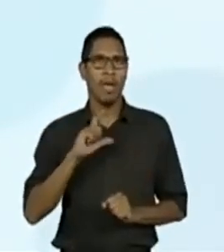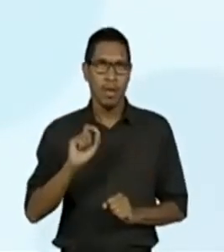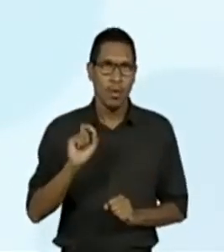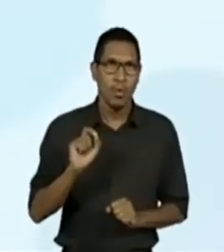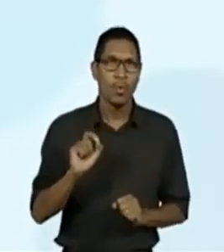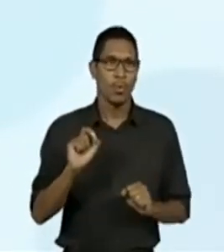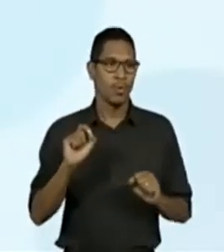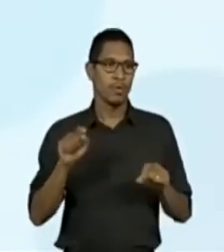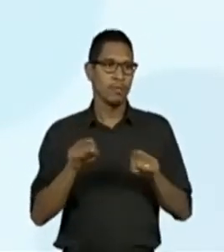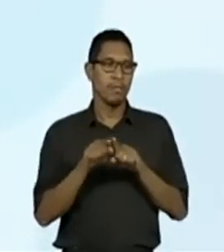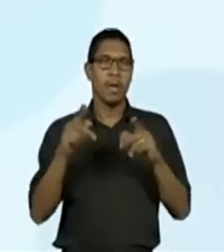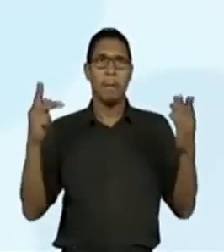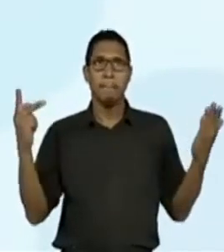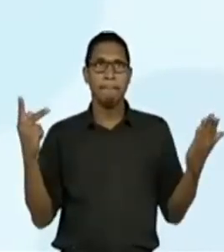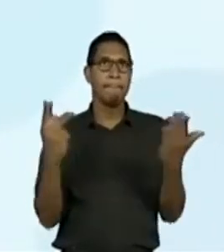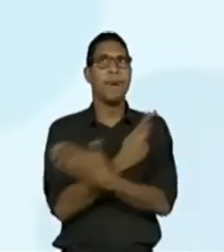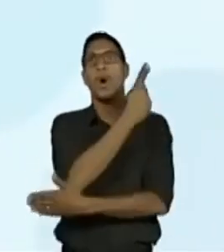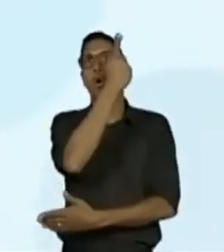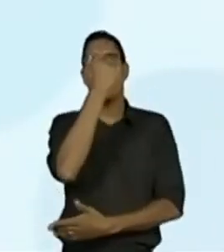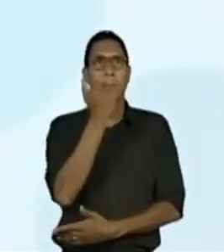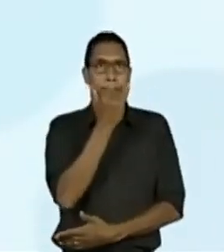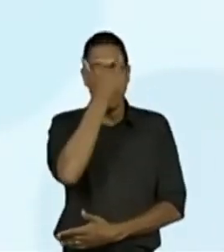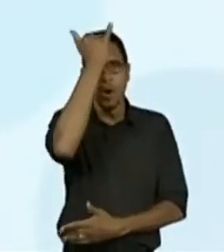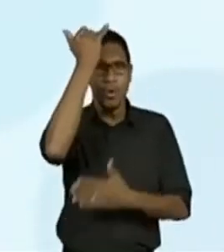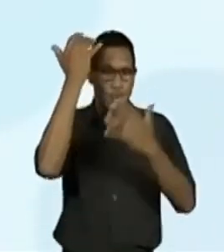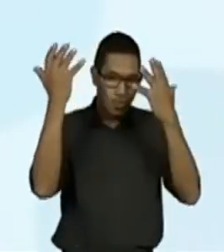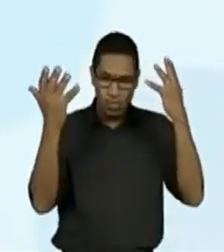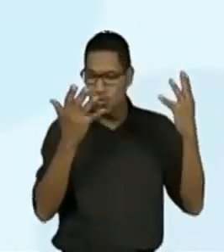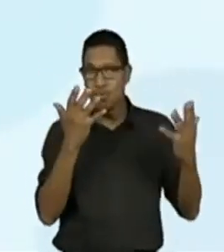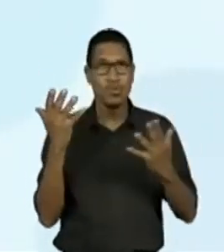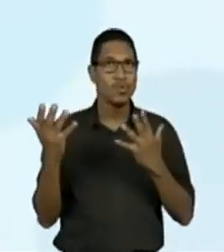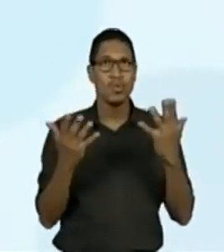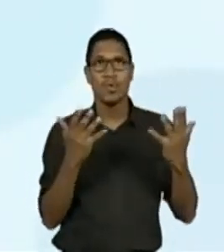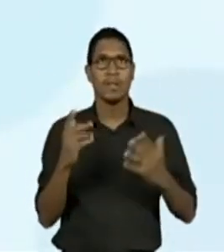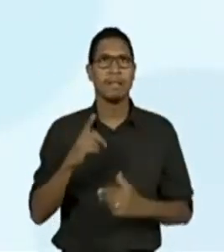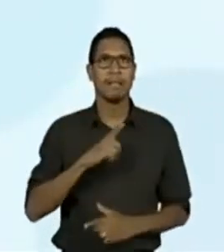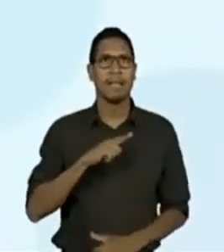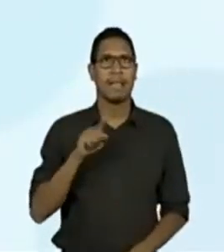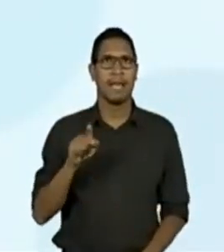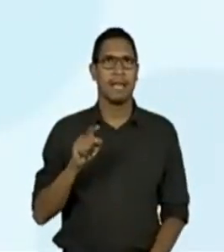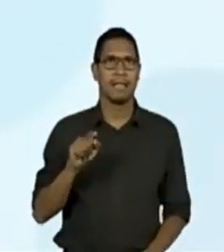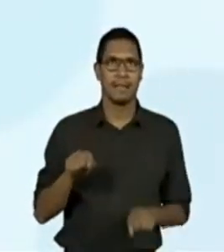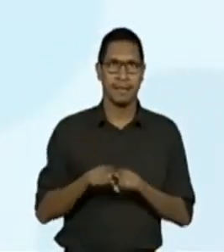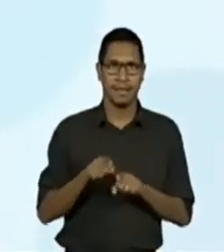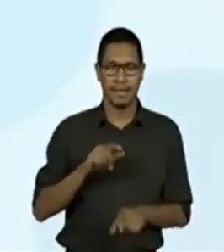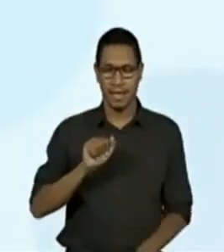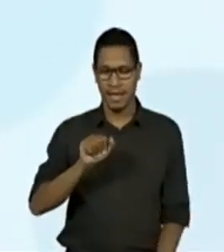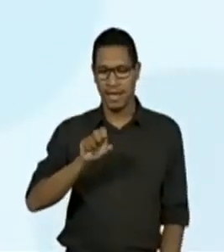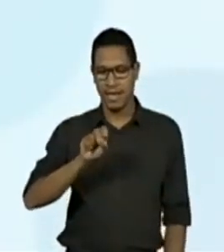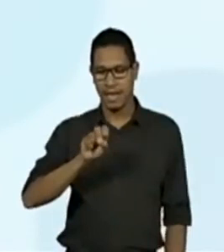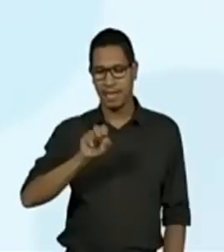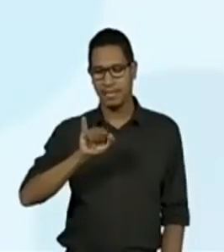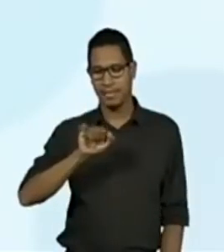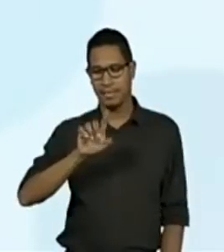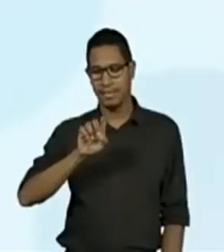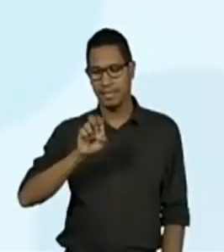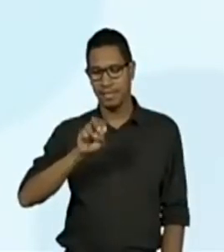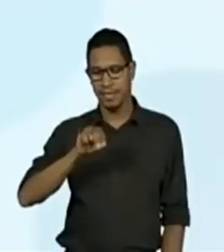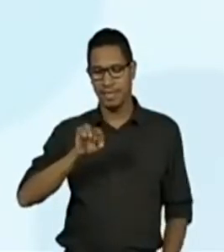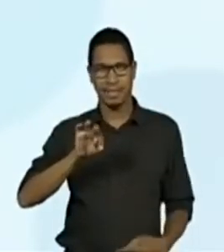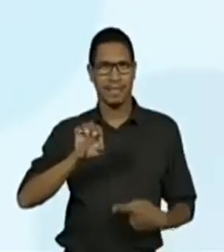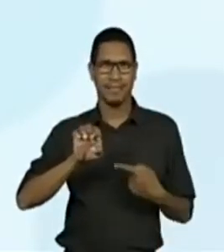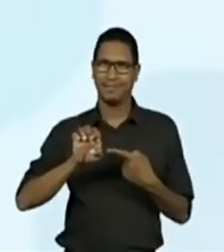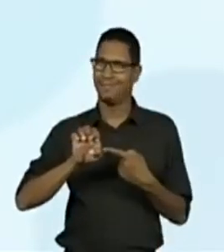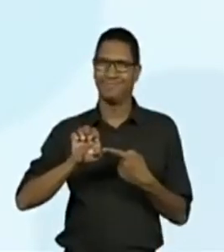acidente. Qual é o problema? Teve um super acidente nessa palavra. Aproximar, acidente com C,